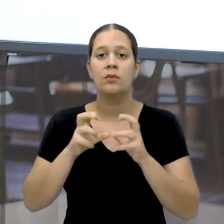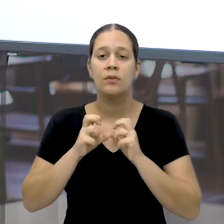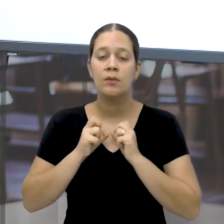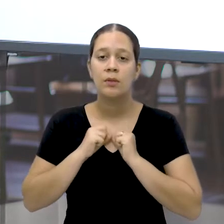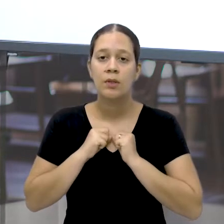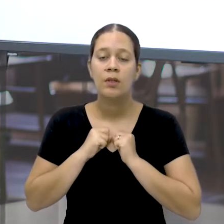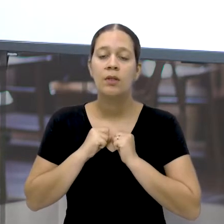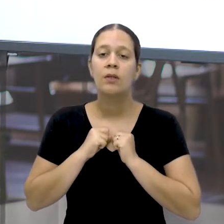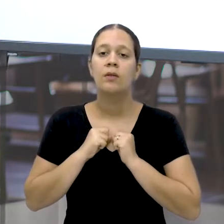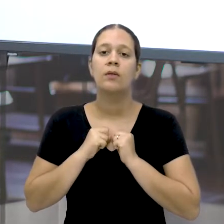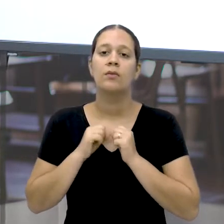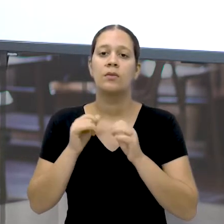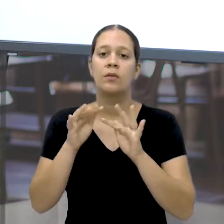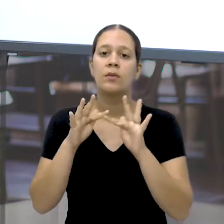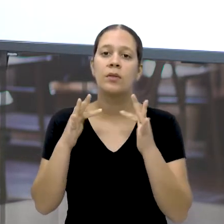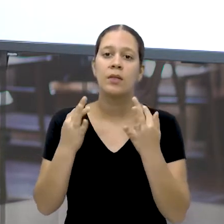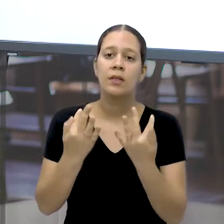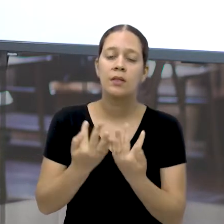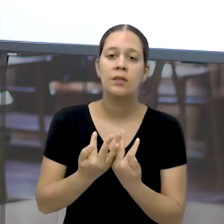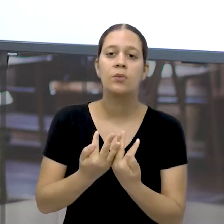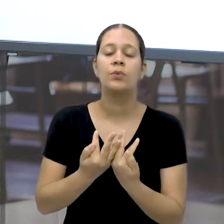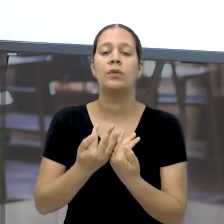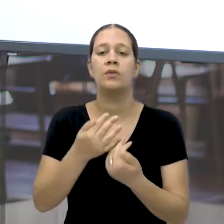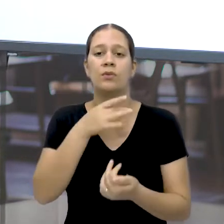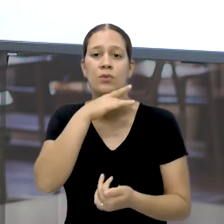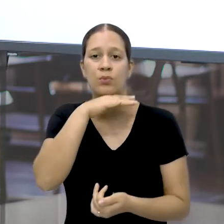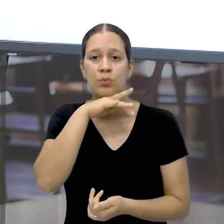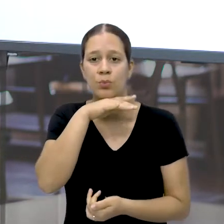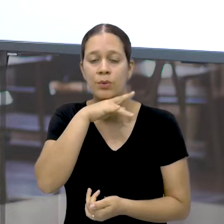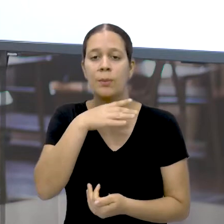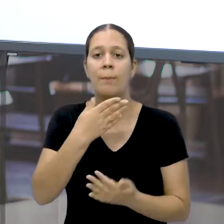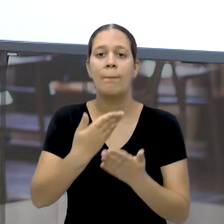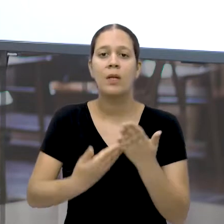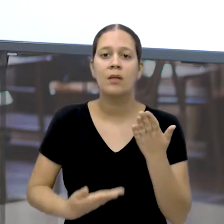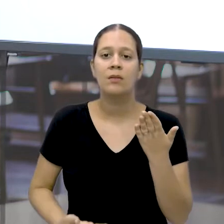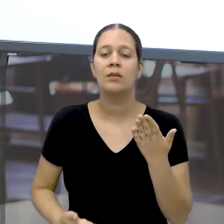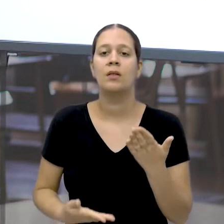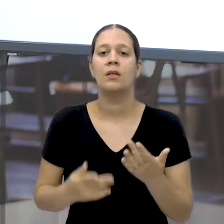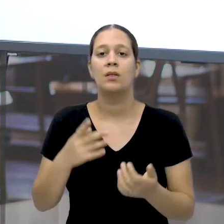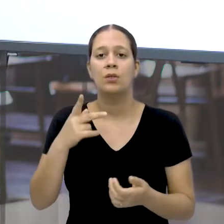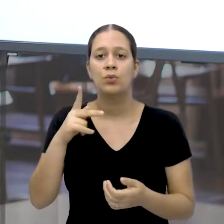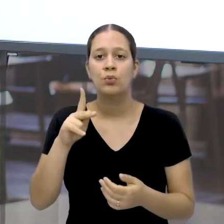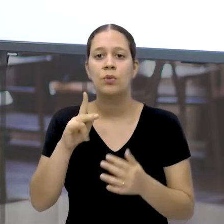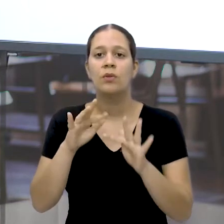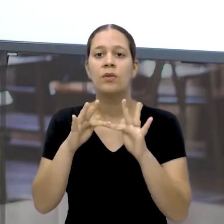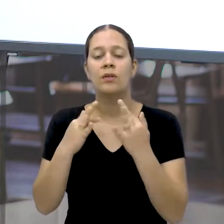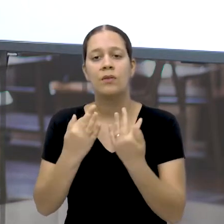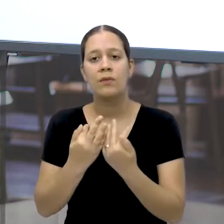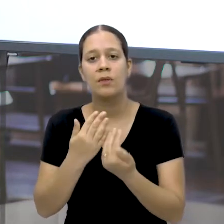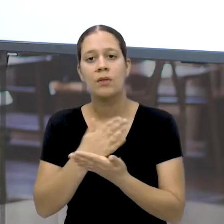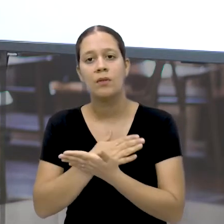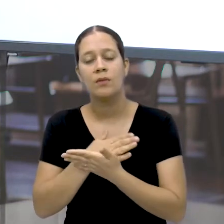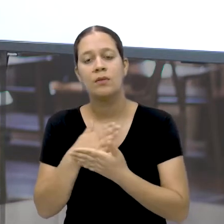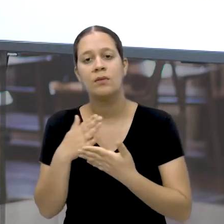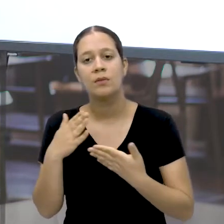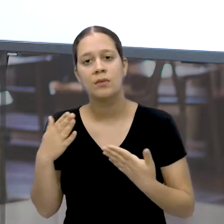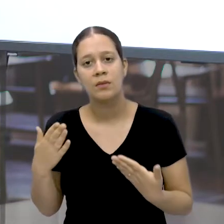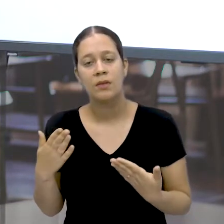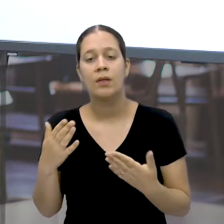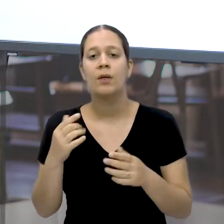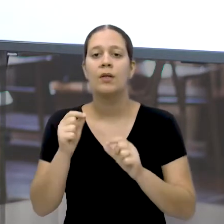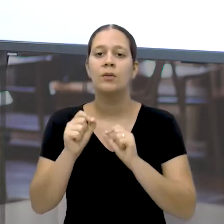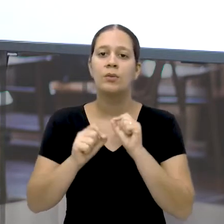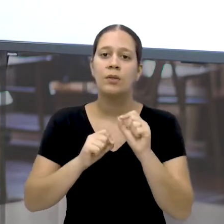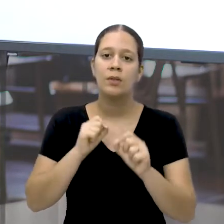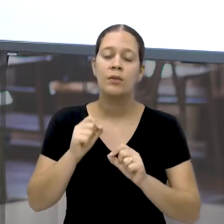19 Passando pela experiência ruim Que foi perder Uma pessoa querida Ela já começa A evidenciar Que